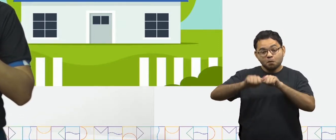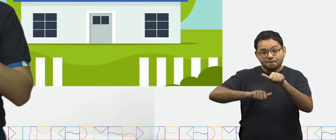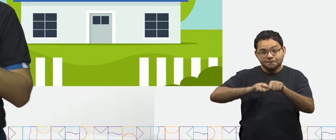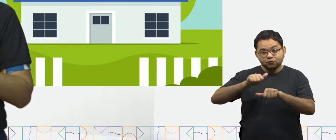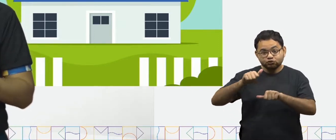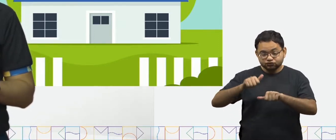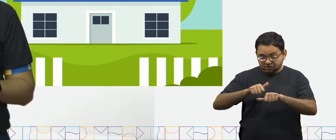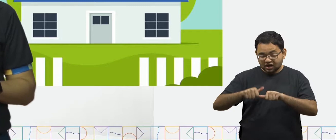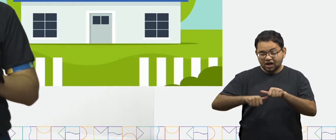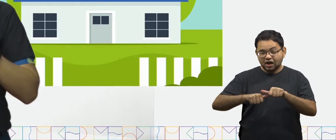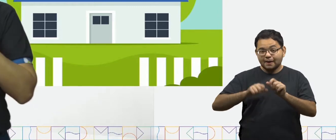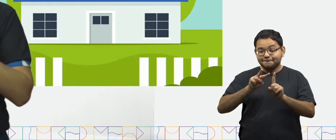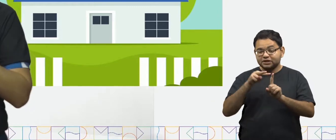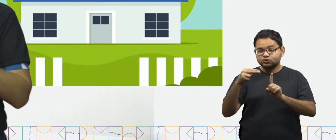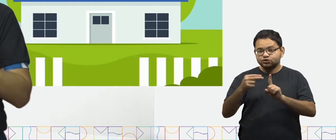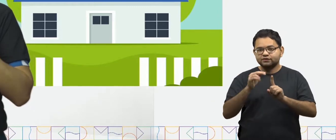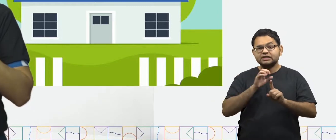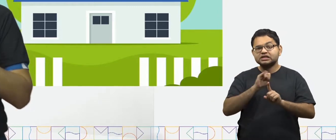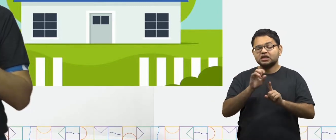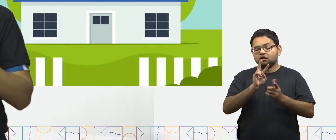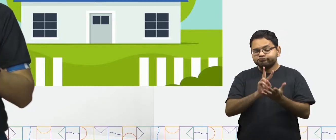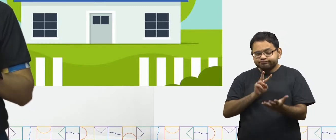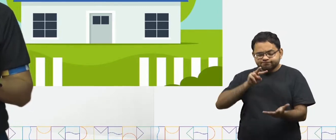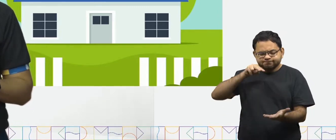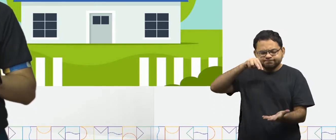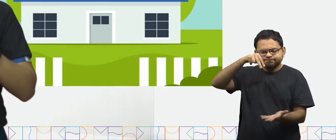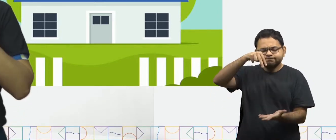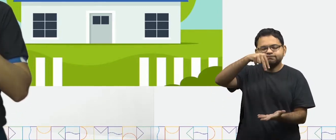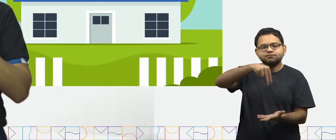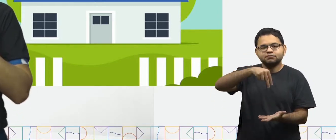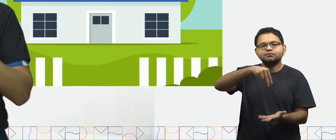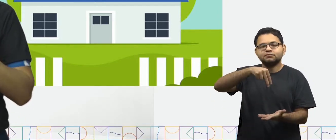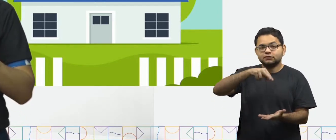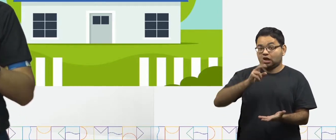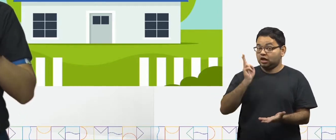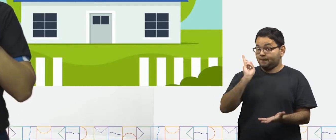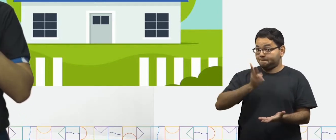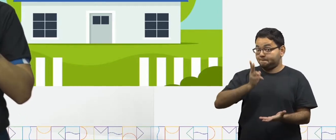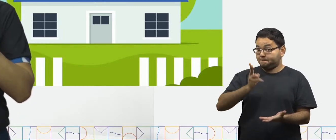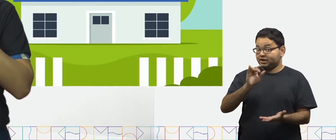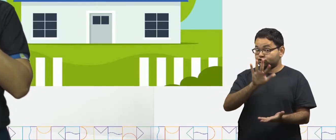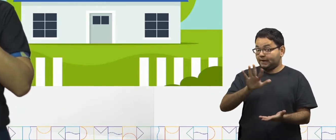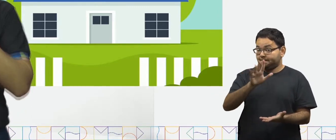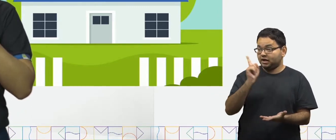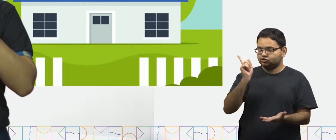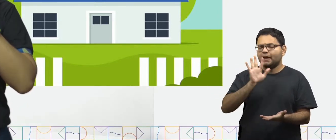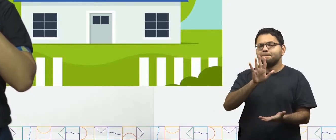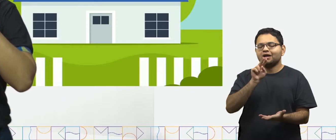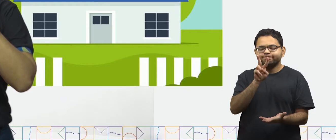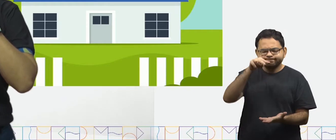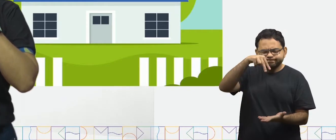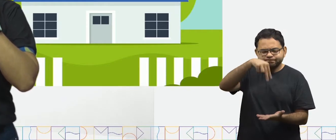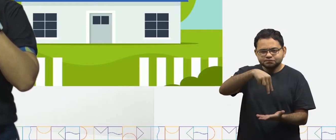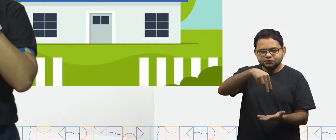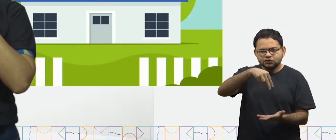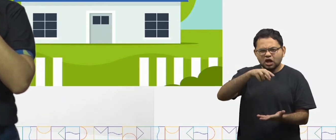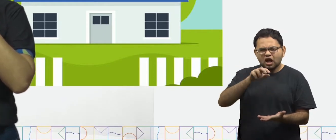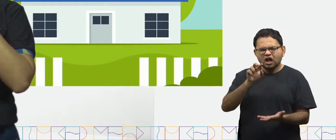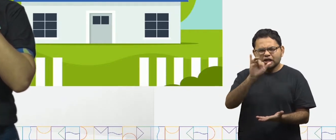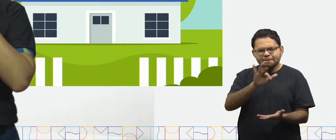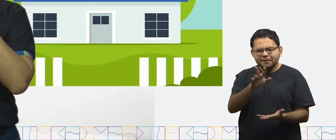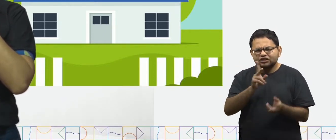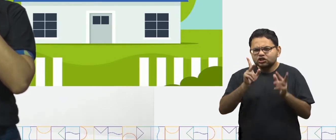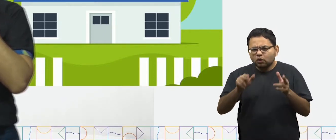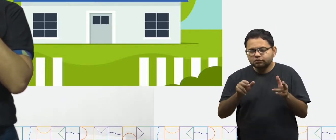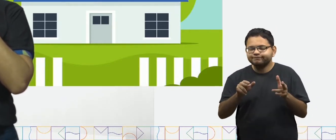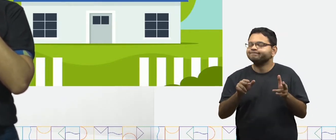observarmos essa mesma imagem dessa casa de cima, poderíamos usar esse mesmo